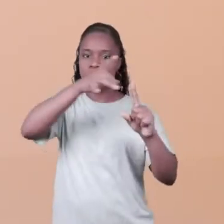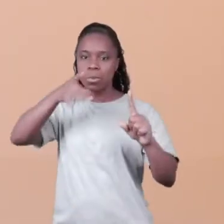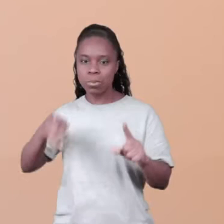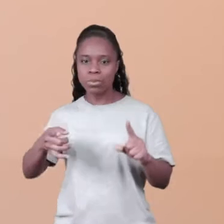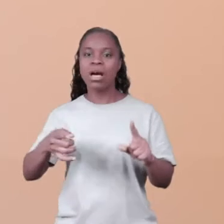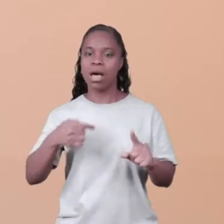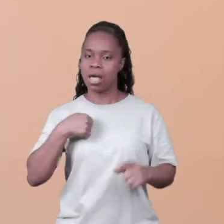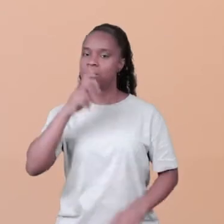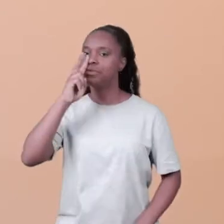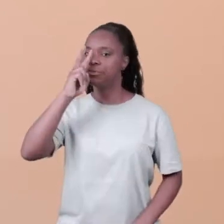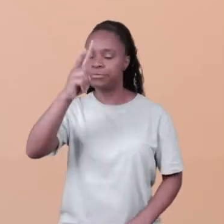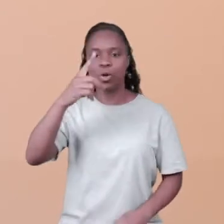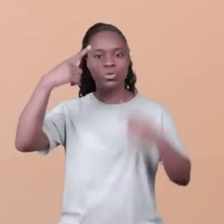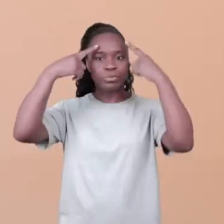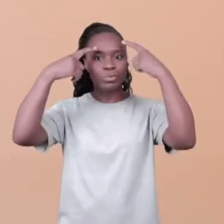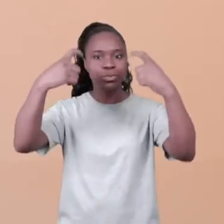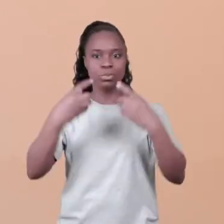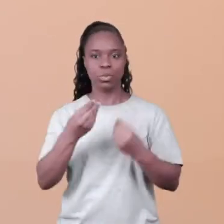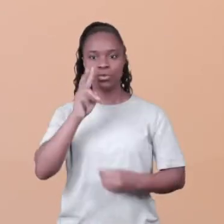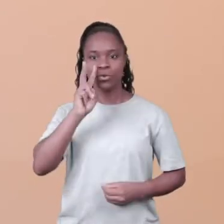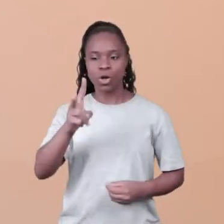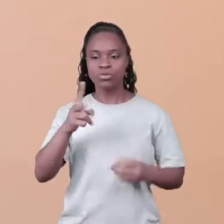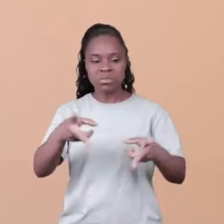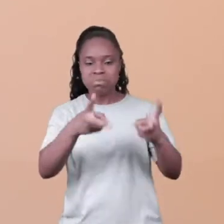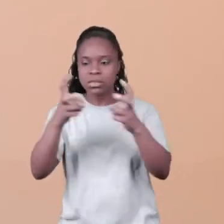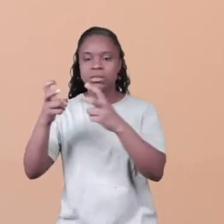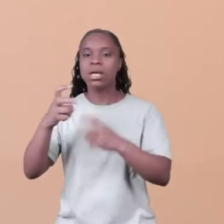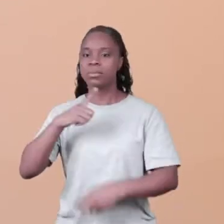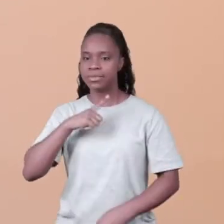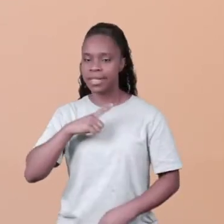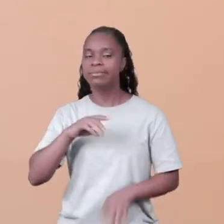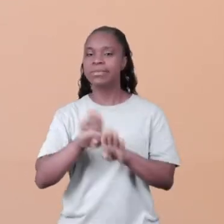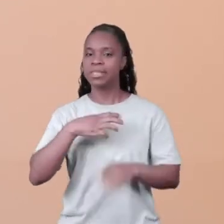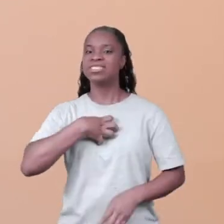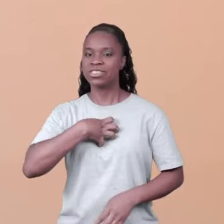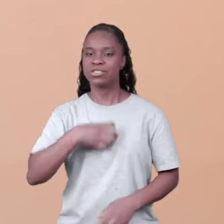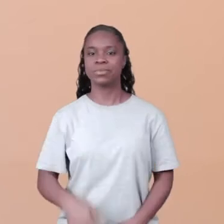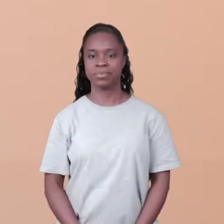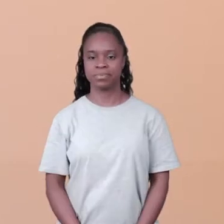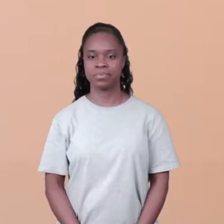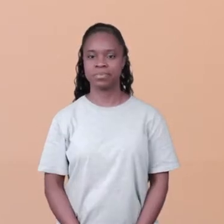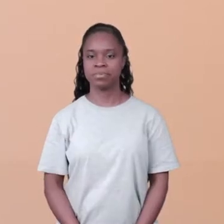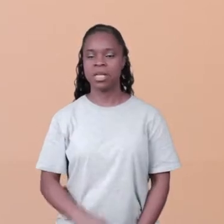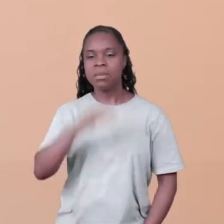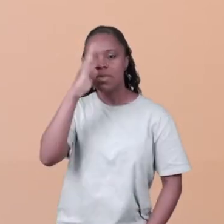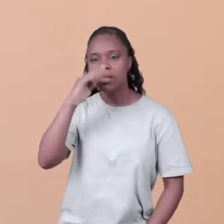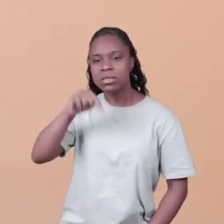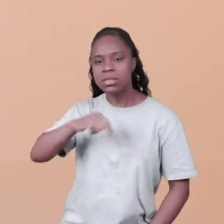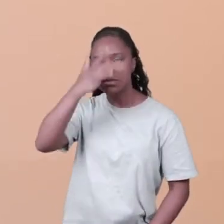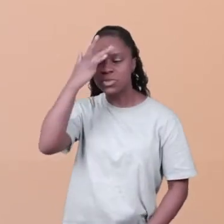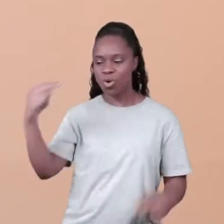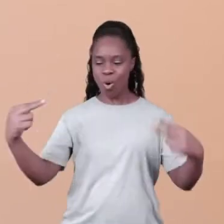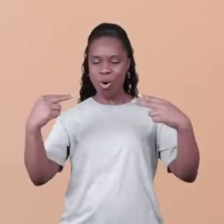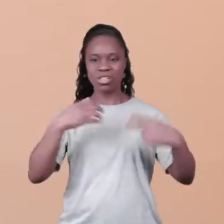xenofobia é muito agressivo. Você consegue ver e o pior, você consegue sentir. Aqui as